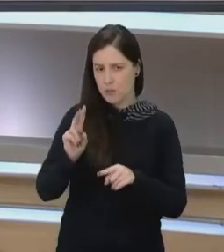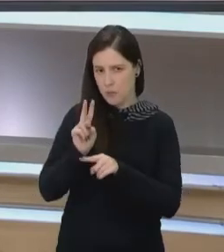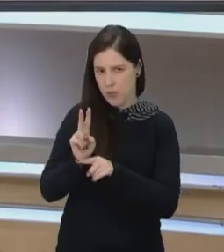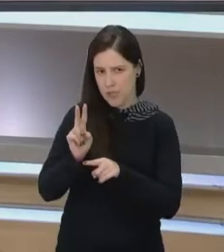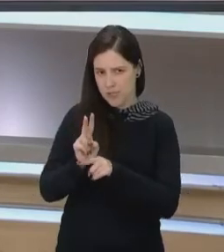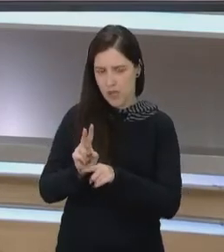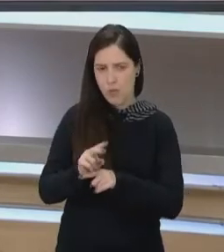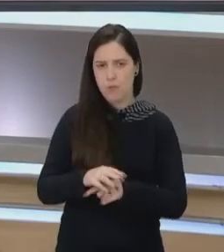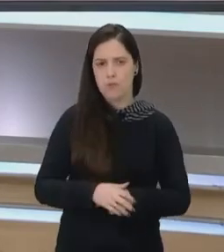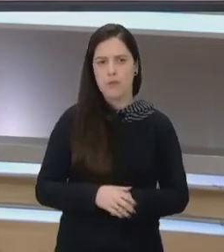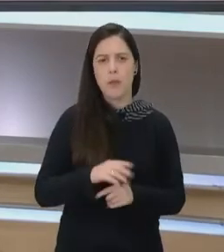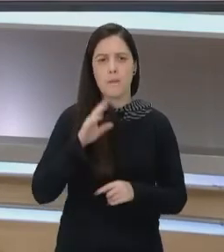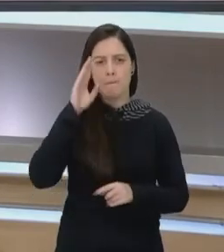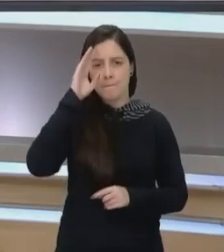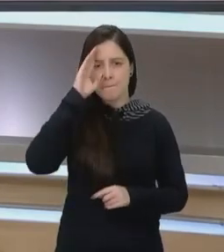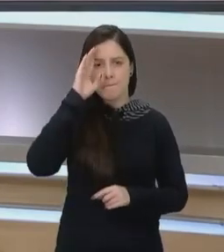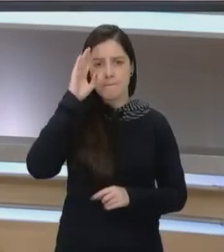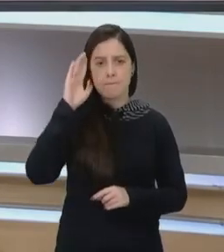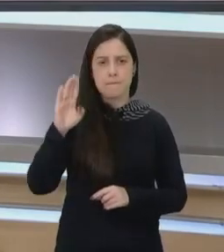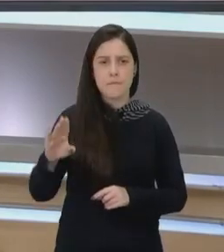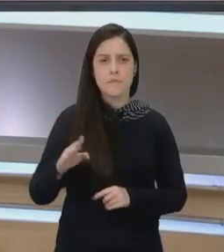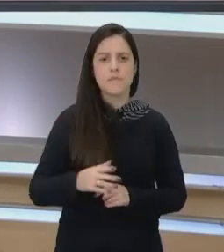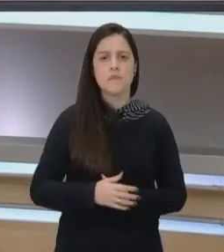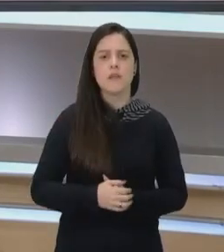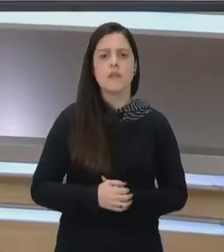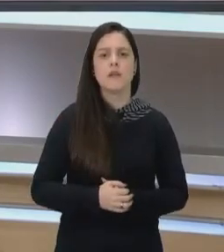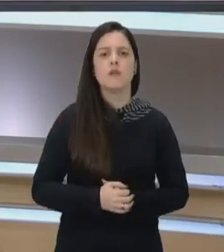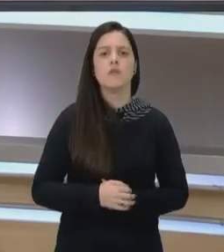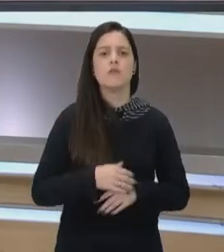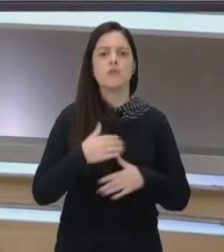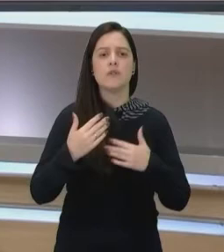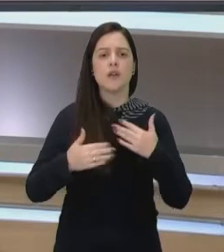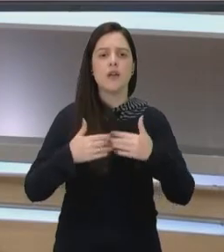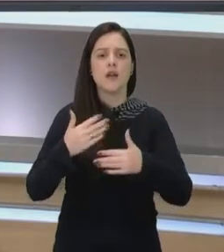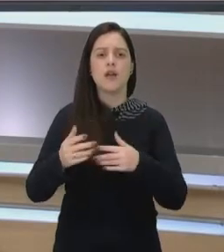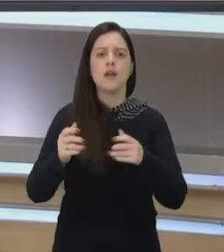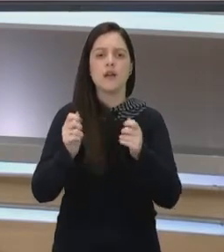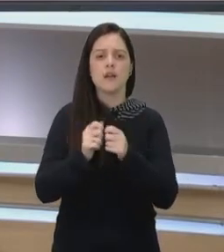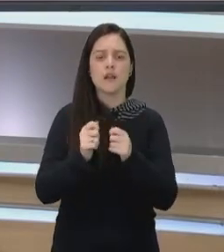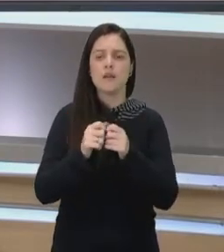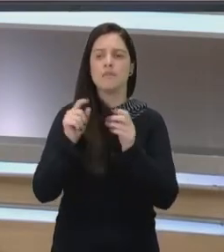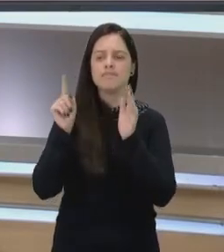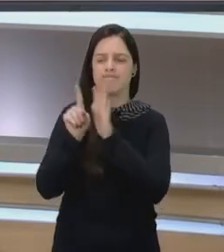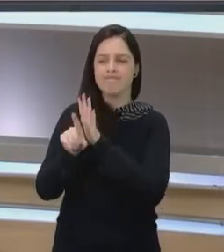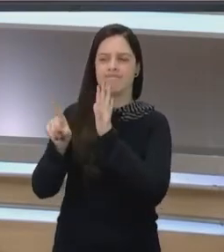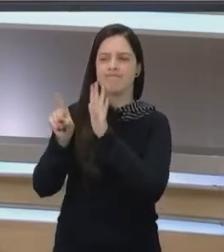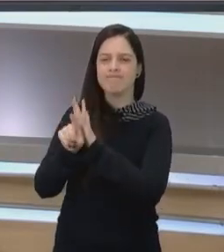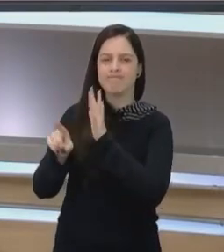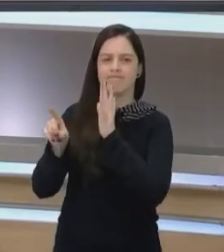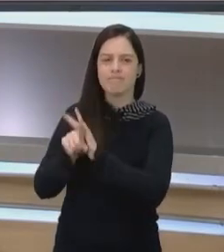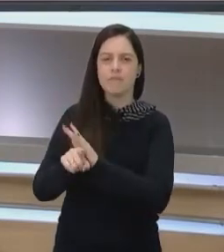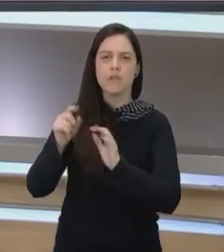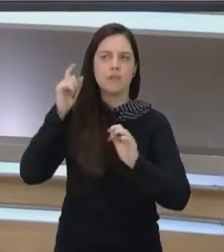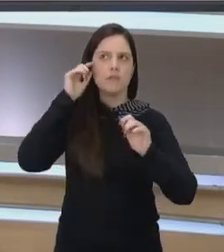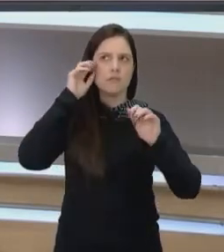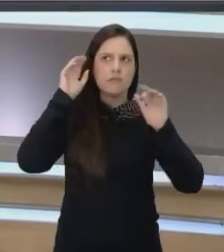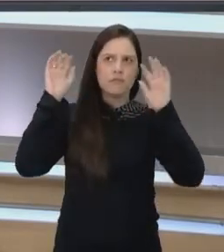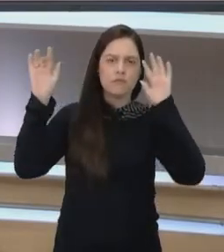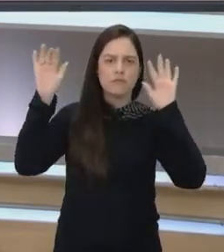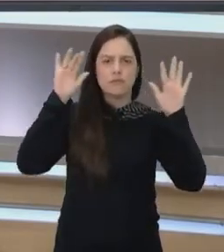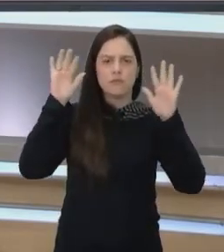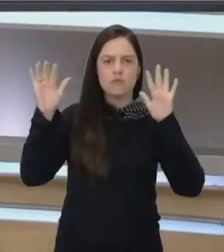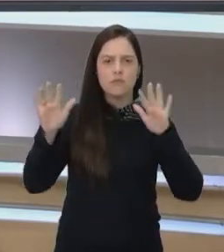principalmente as autoridades policiais, elas recebem aquelas perguntas que estigmatizam e que